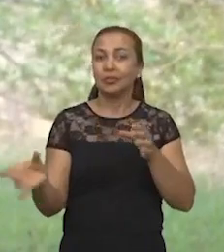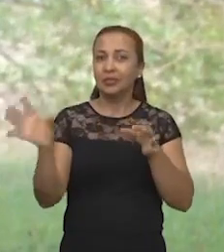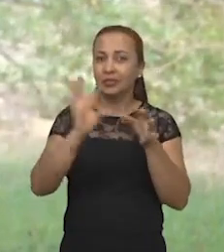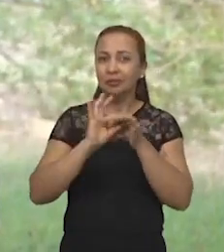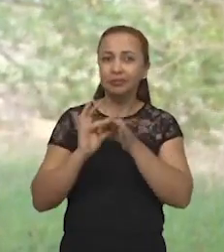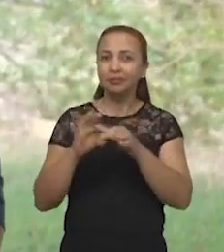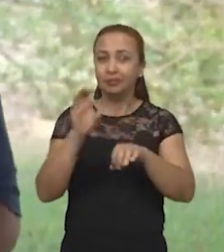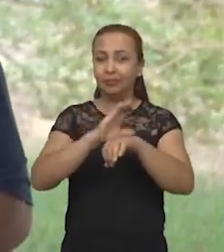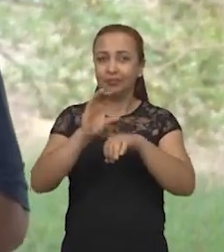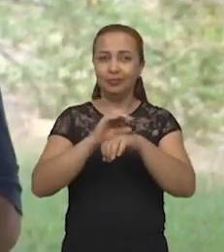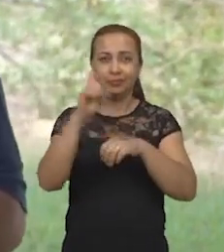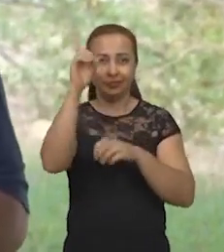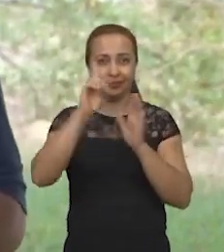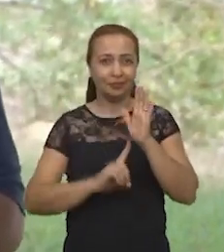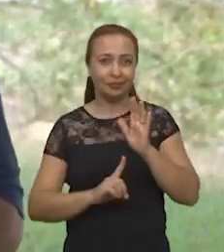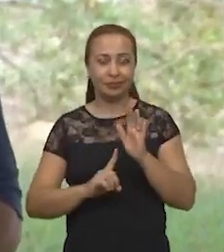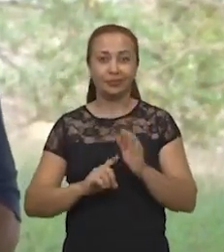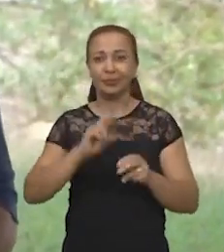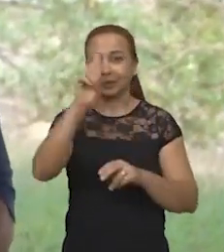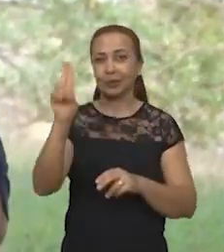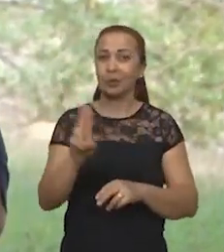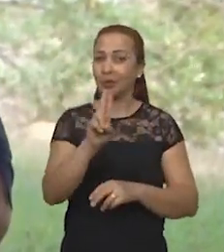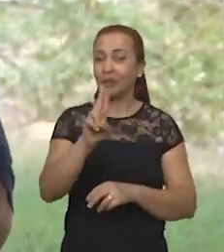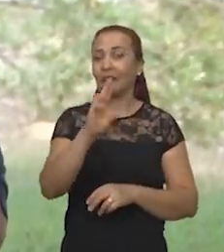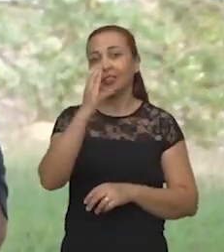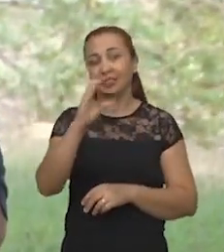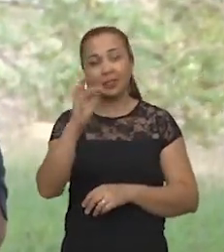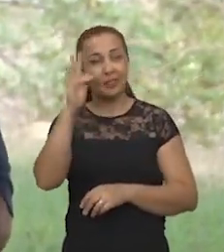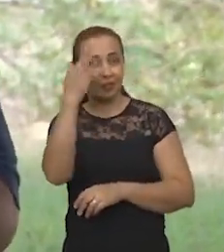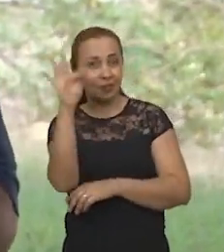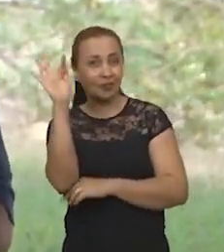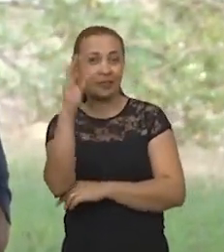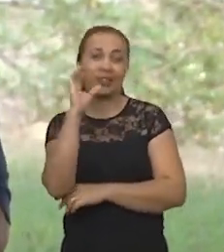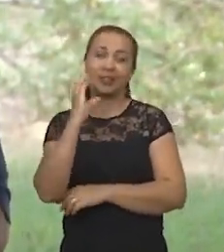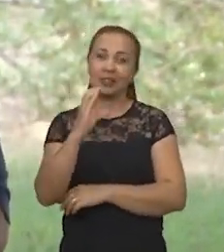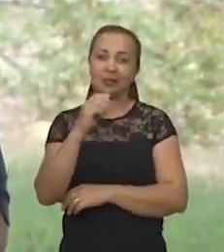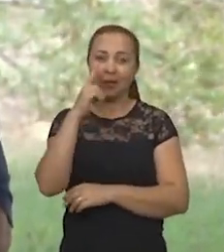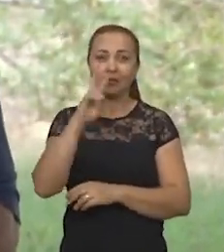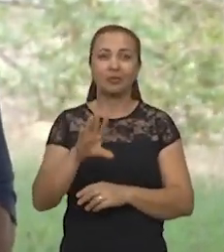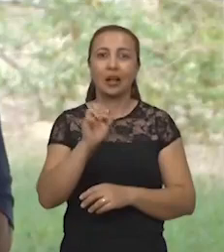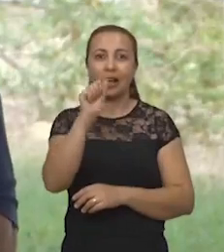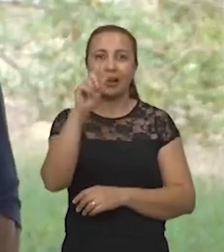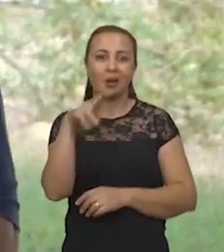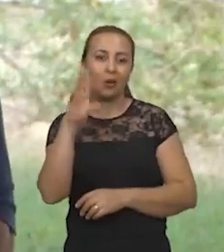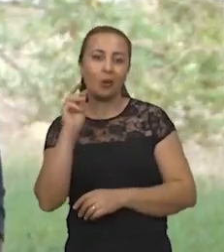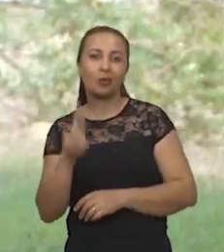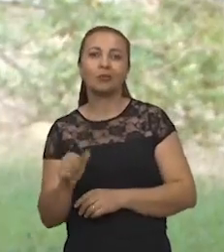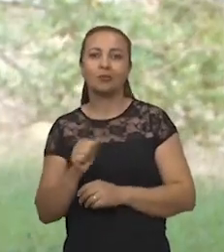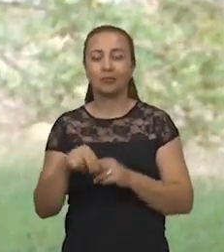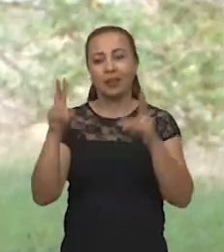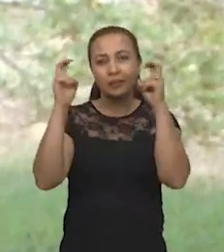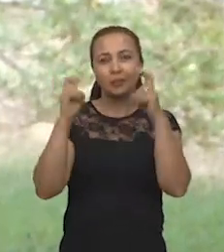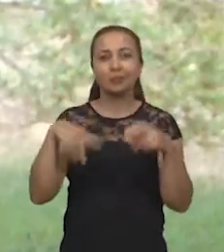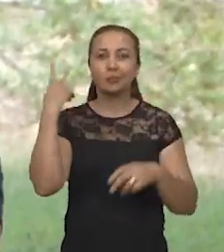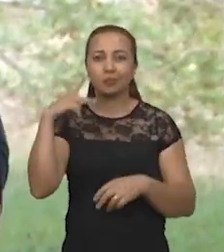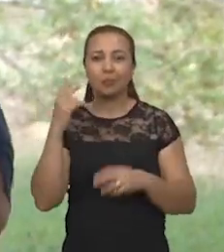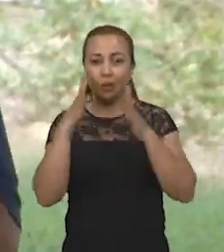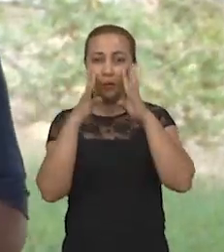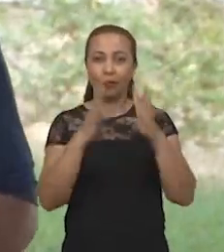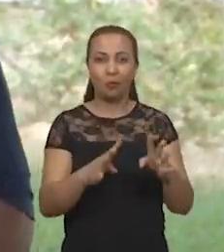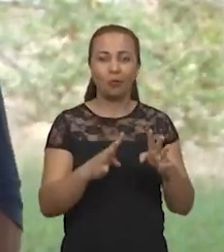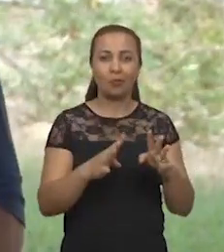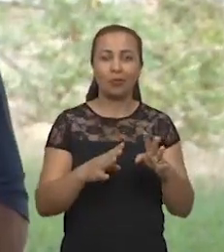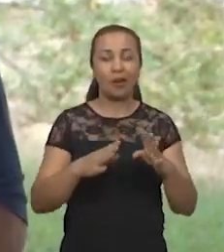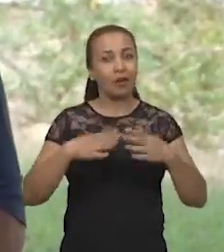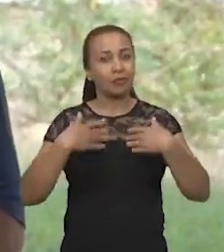curso de Direito da Universidade Federal do Ceará, o projeto Ágora incentiva o olhar mais amplo sobre temas políticos, com